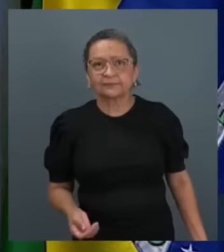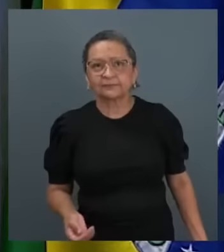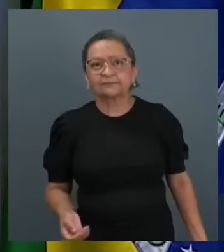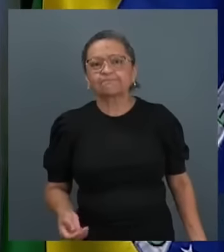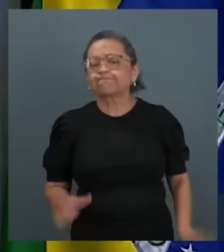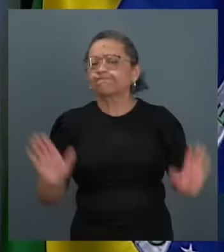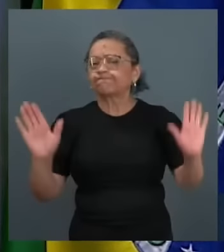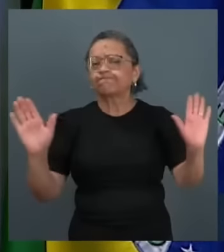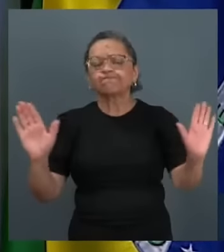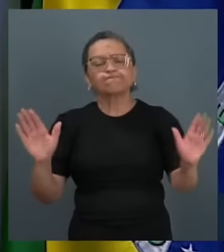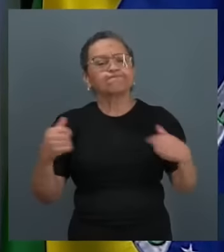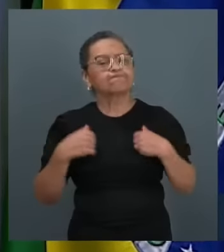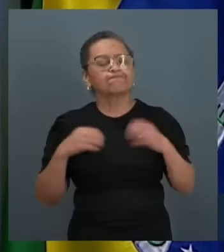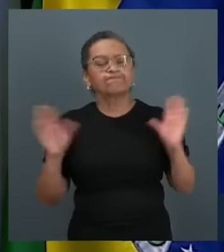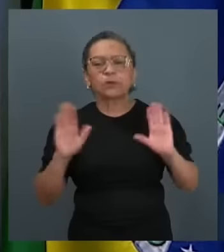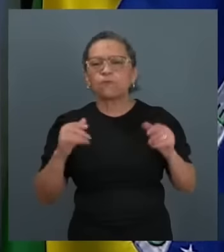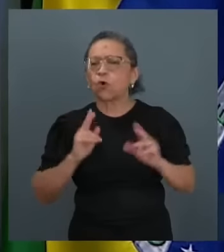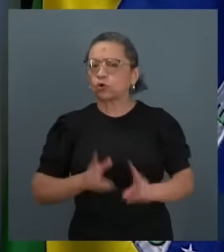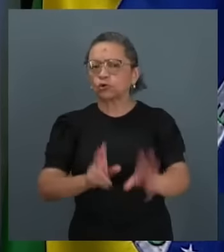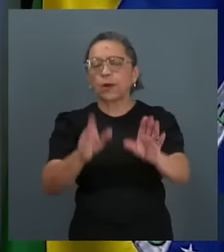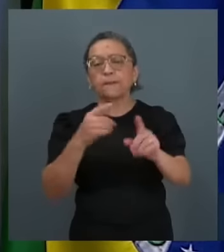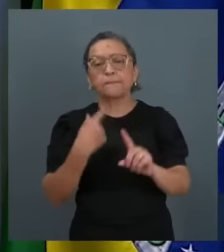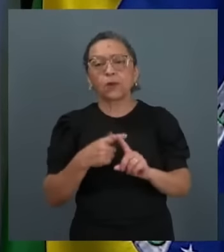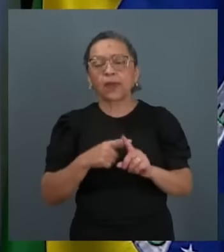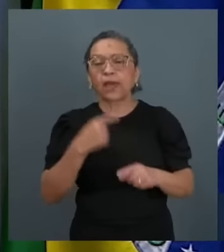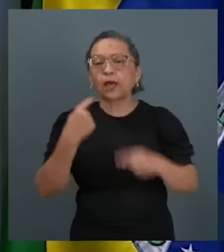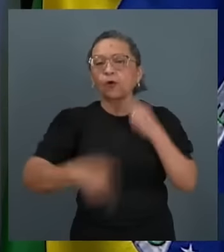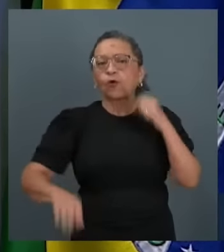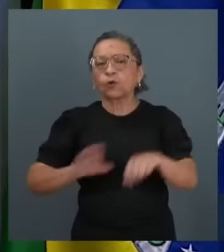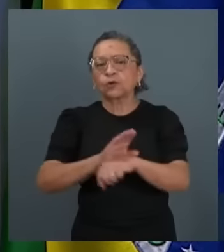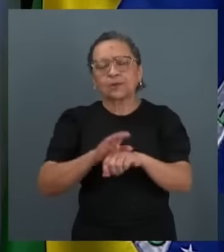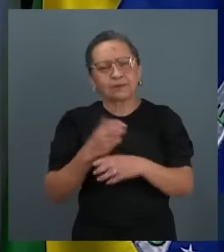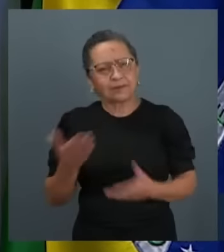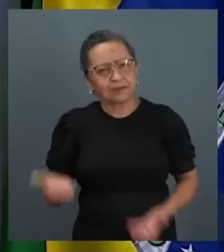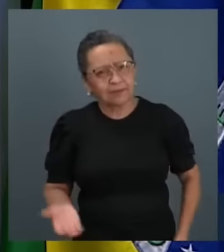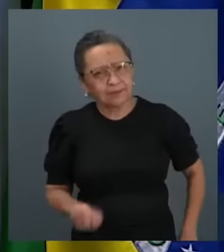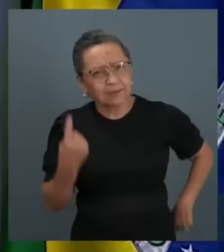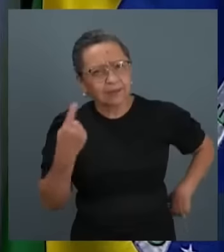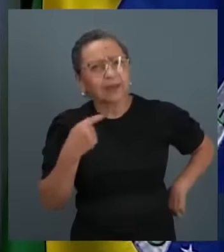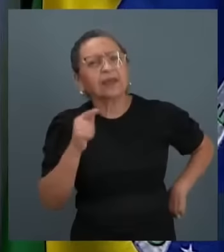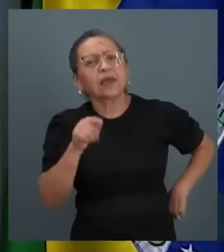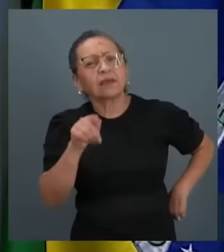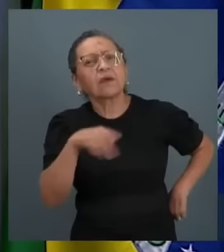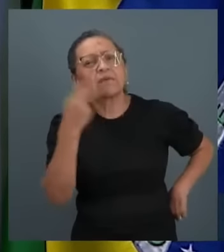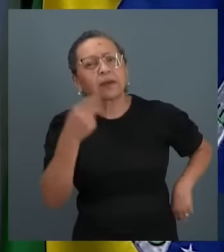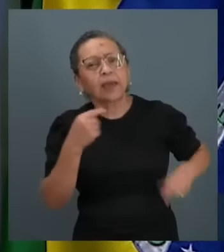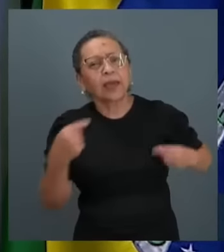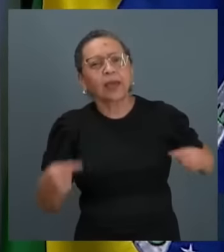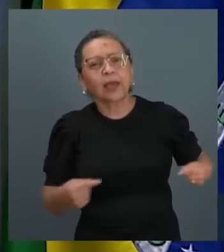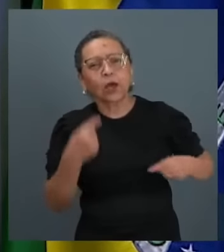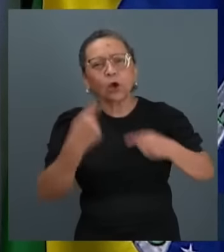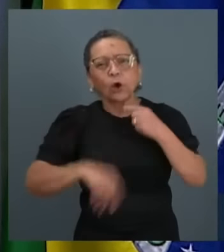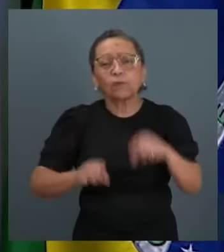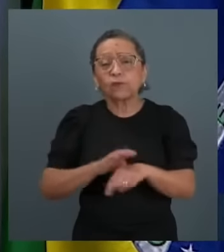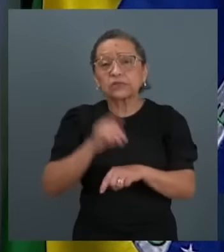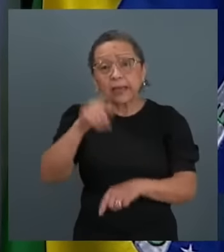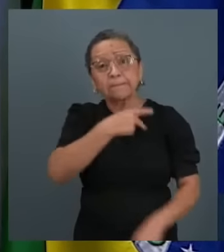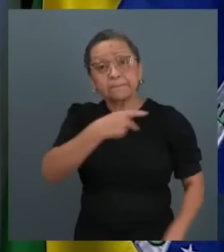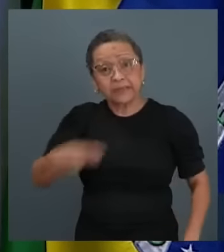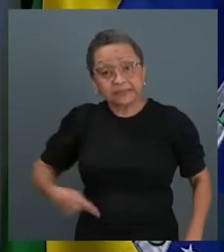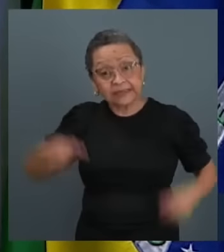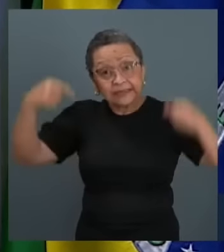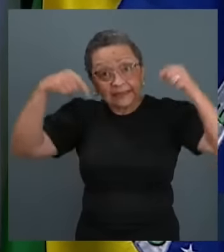Não darei prosseguimento, porque é inconstitucional. Não é o senhor que diz que é constitucional ou não é constitucional. O senhor é presidente dessa casa.